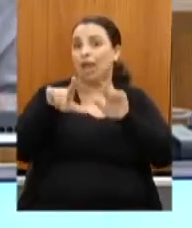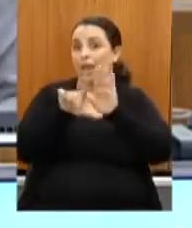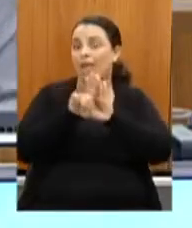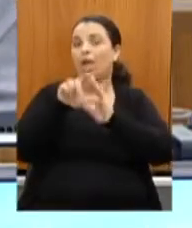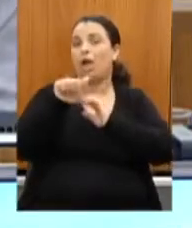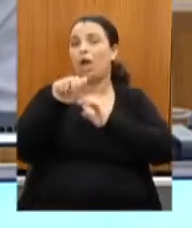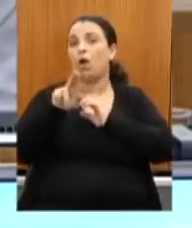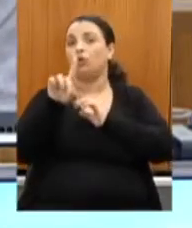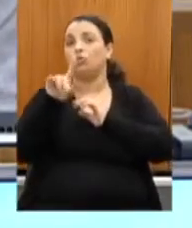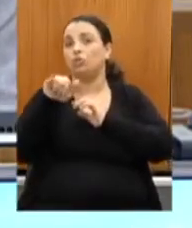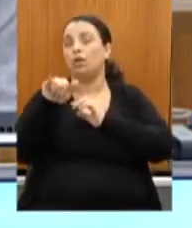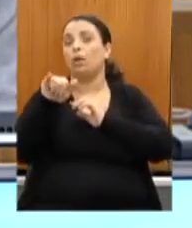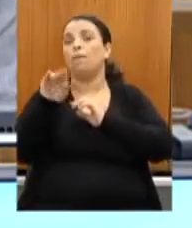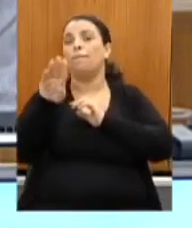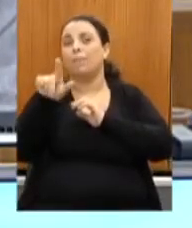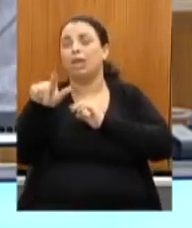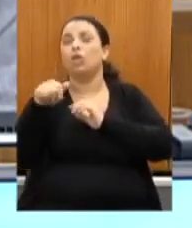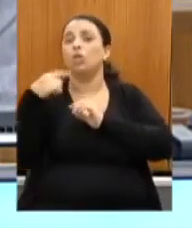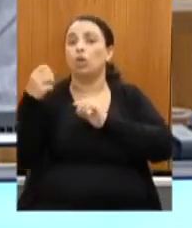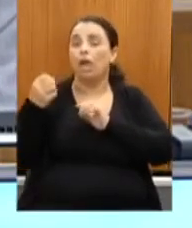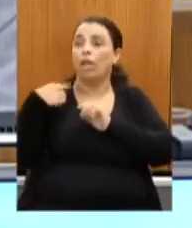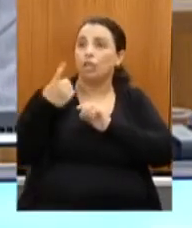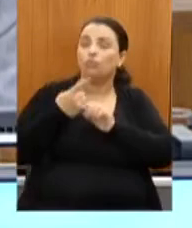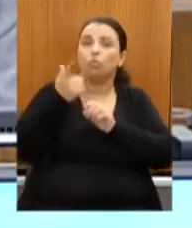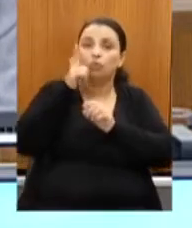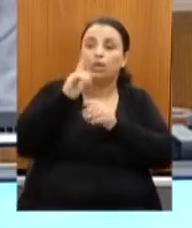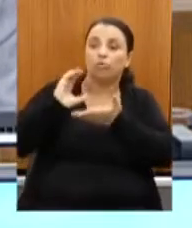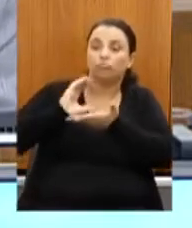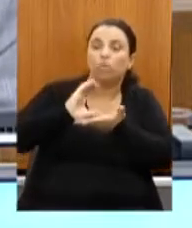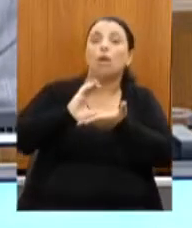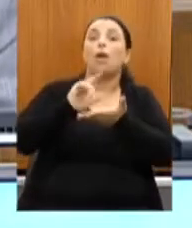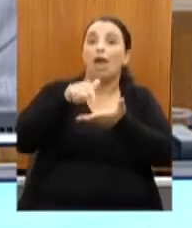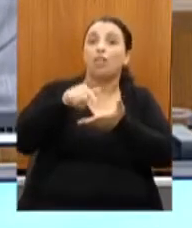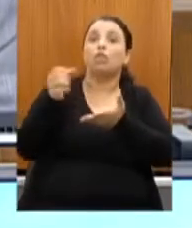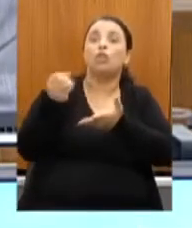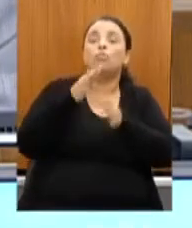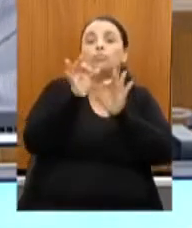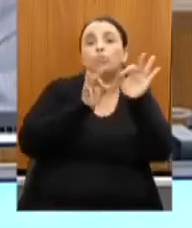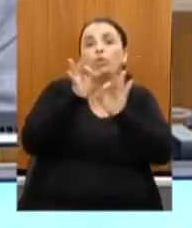movimentando toda a cultura de Minas Gerais.